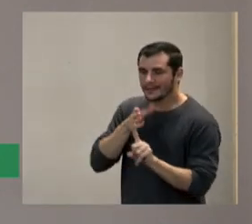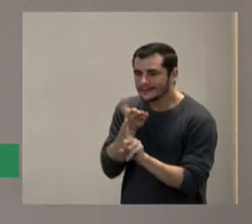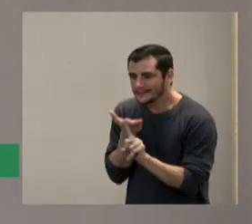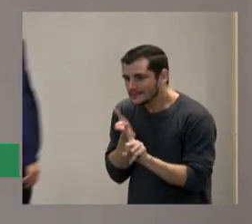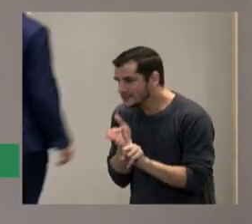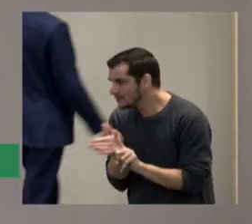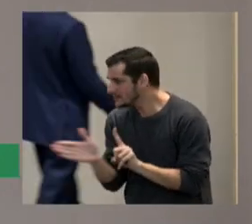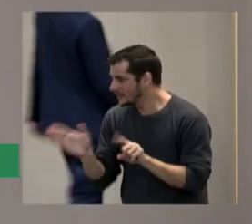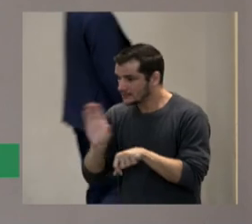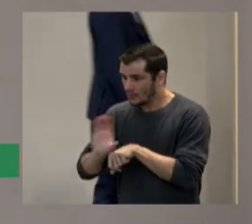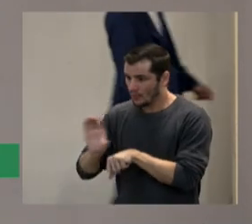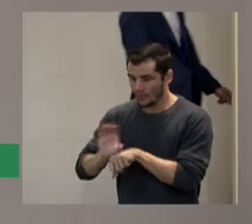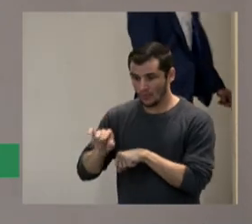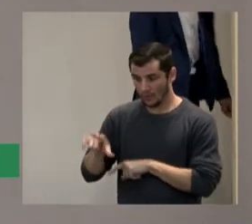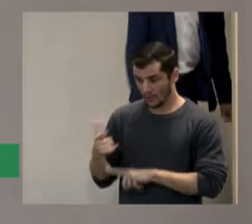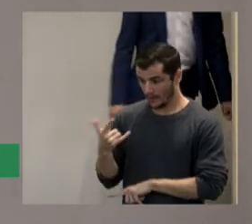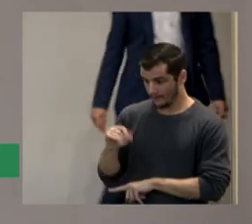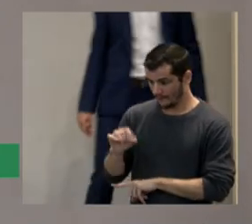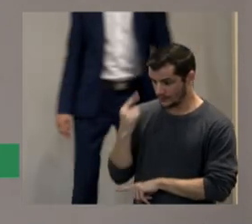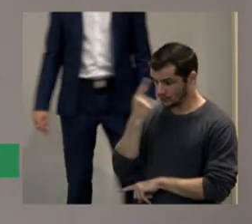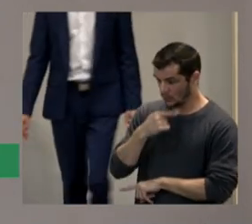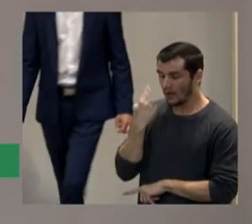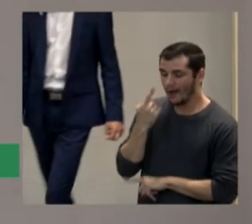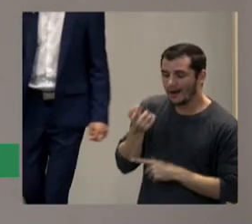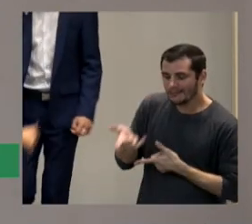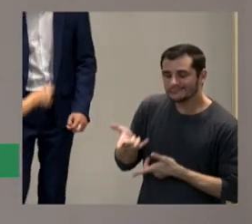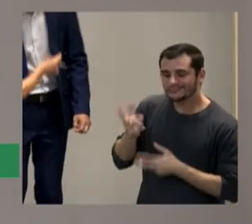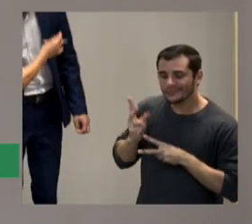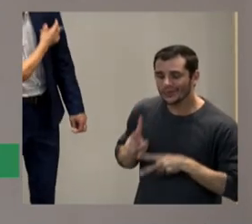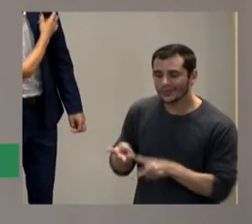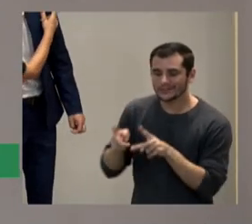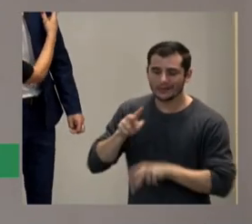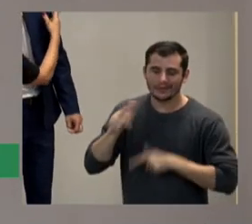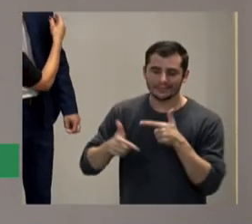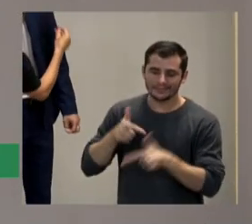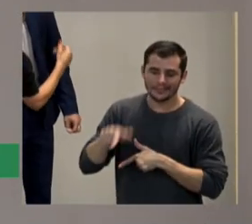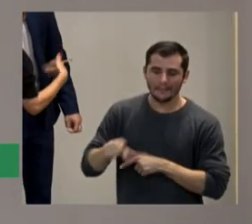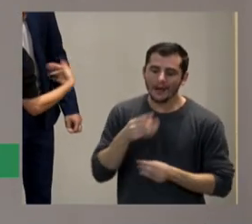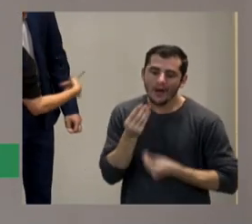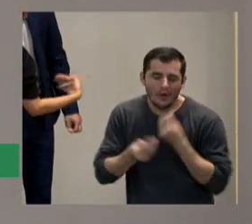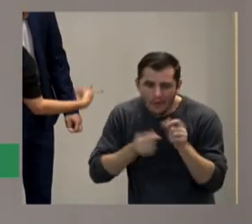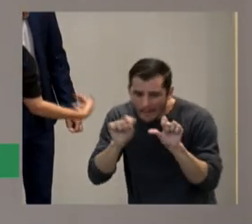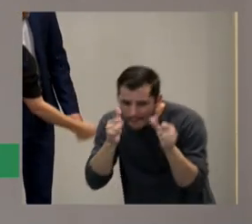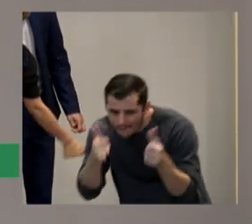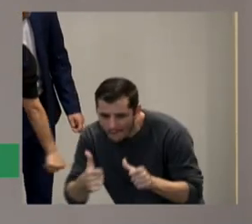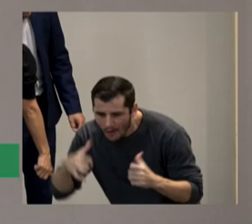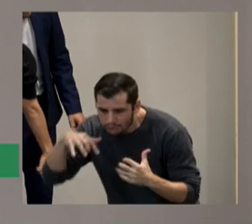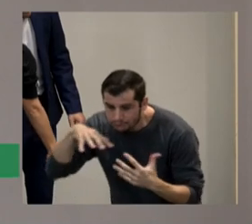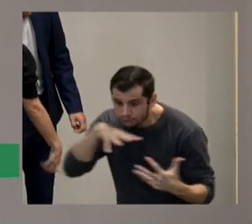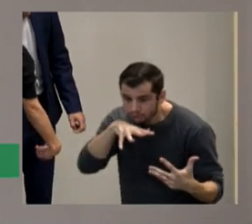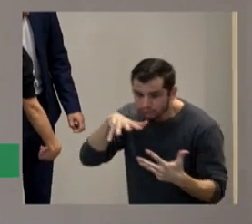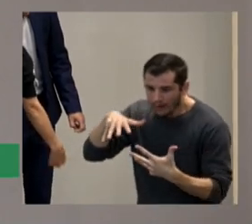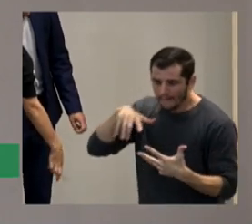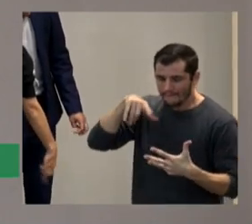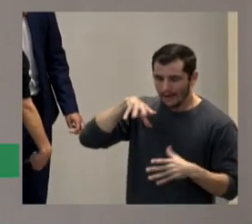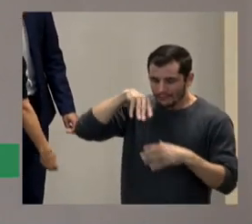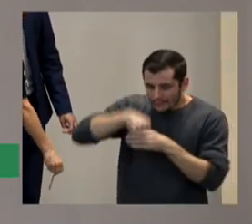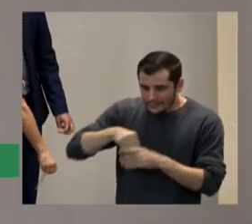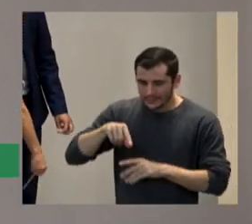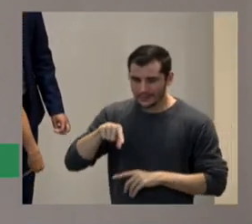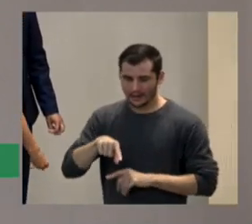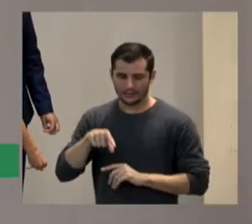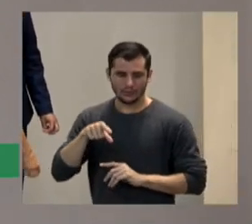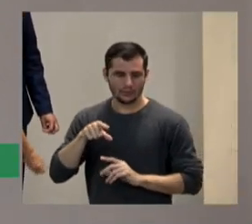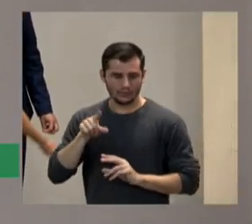continua trabalhando sobre o desenho universal para a aprendizagem como uma das propostas